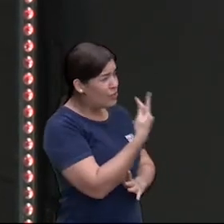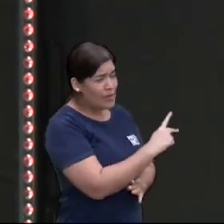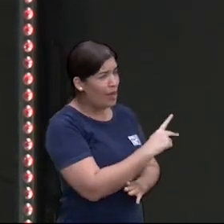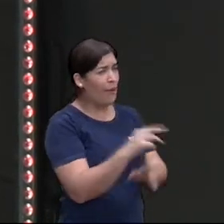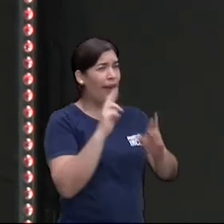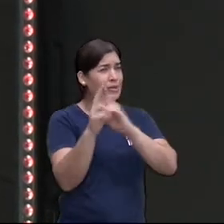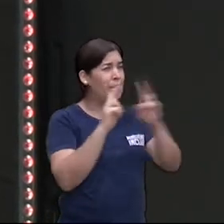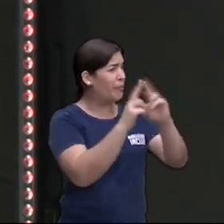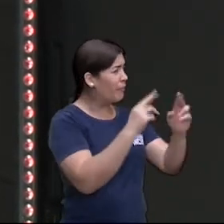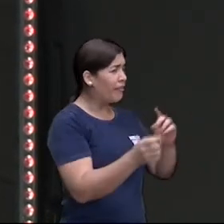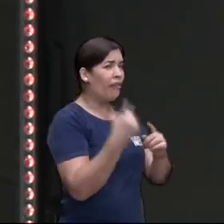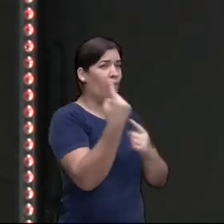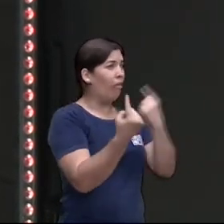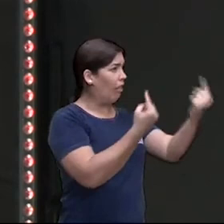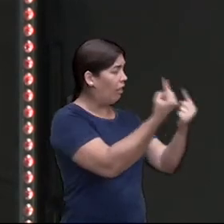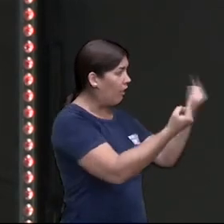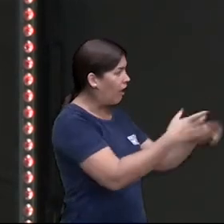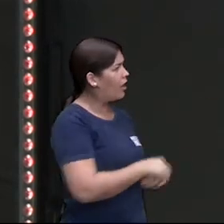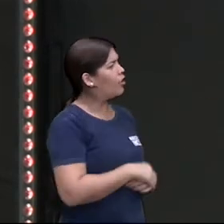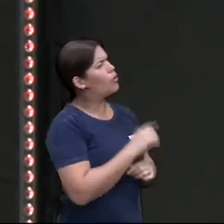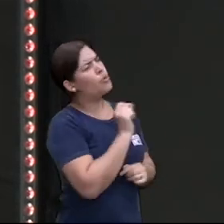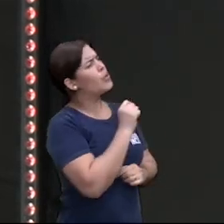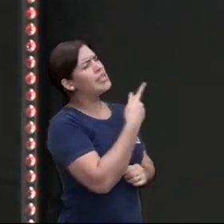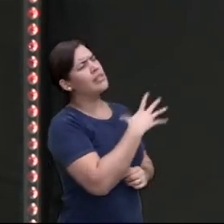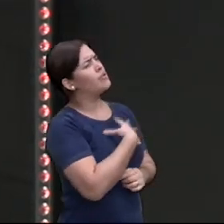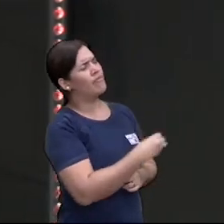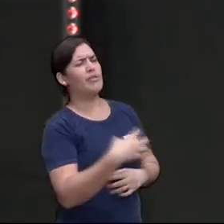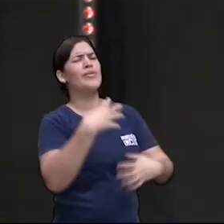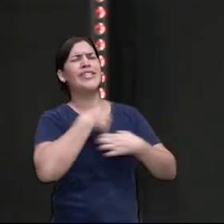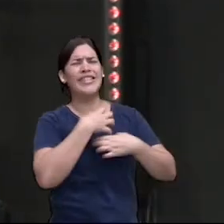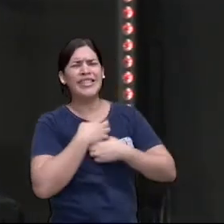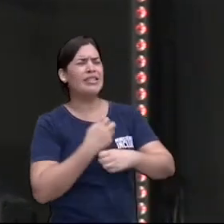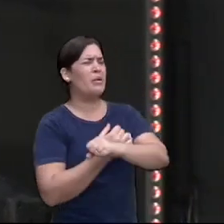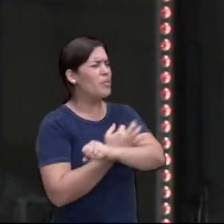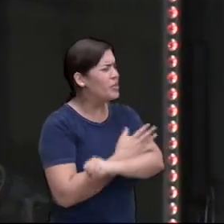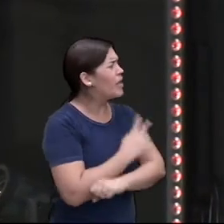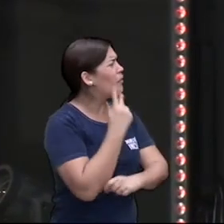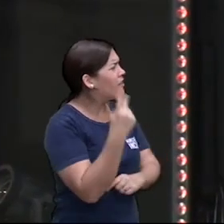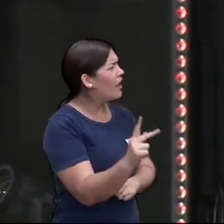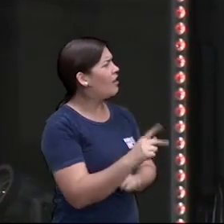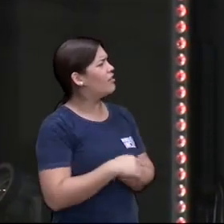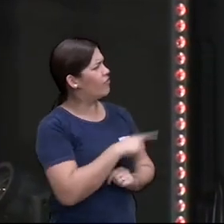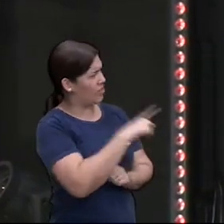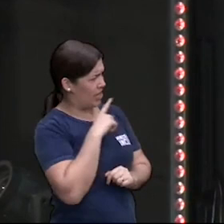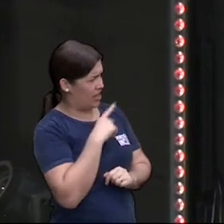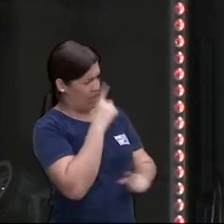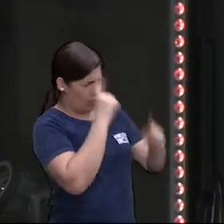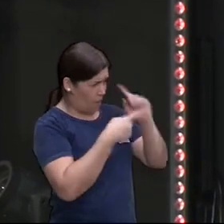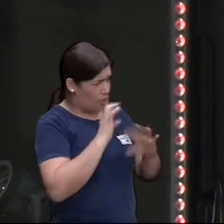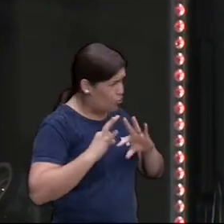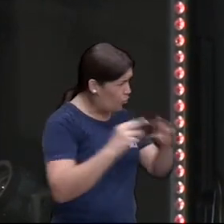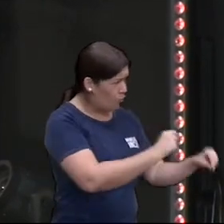o que eles estão vivendo, o que eles sentiram, os sentimentos deles, você tem domínio sobre tudo